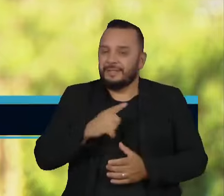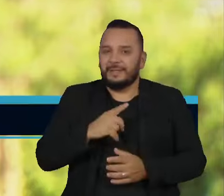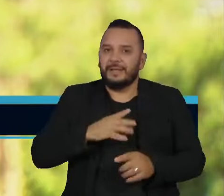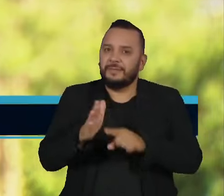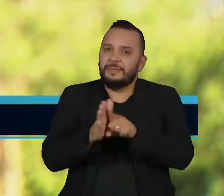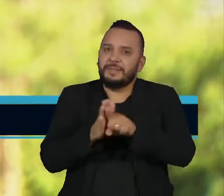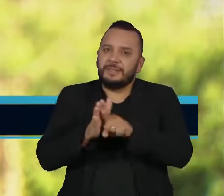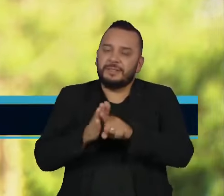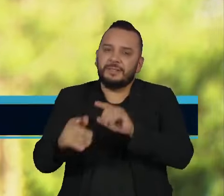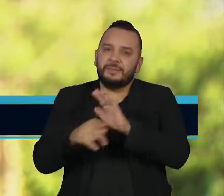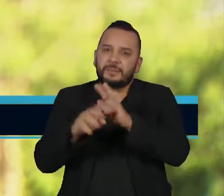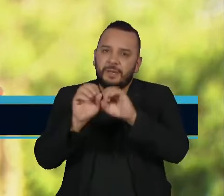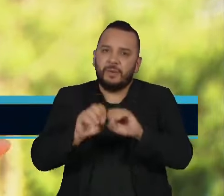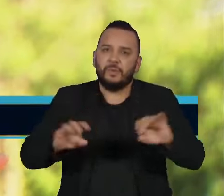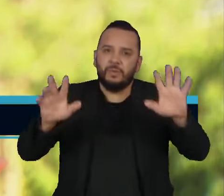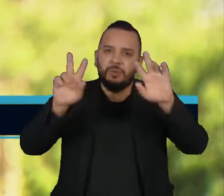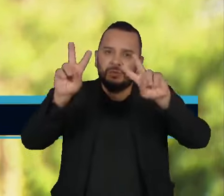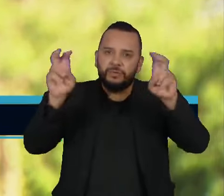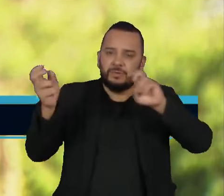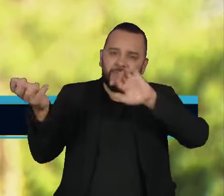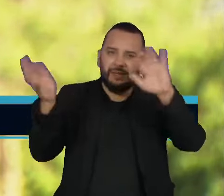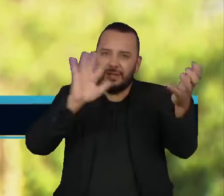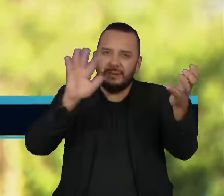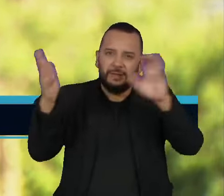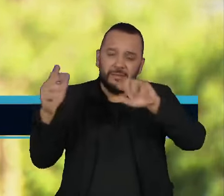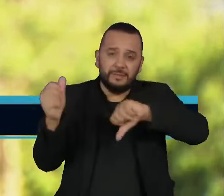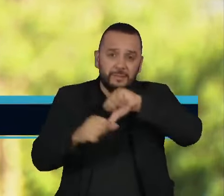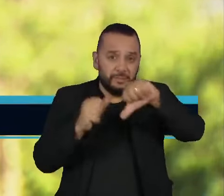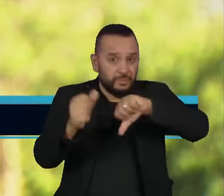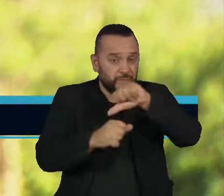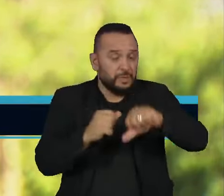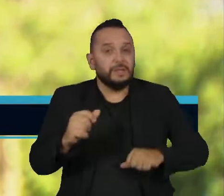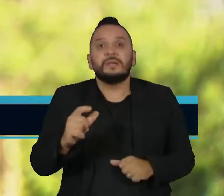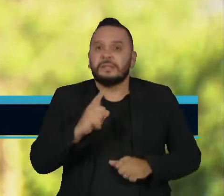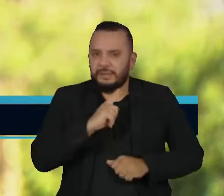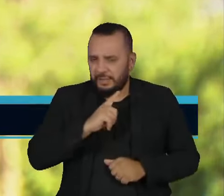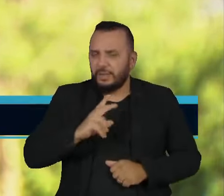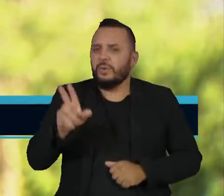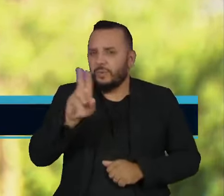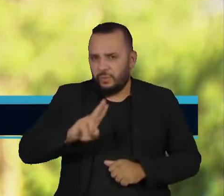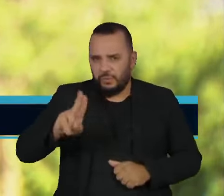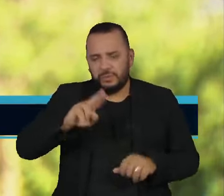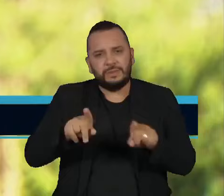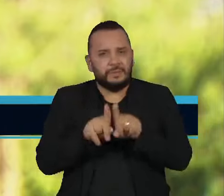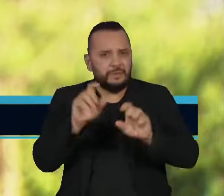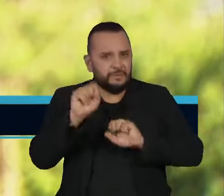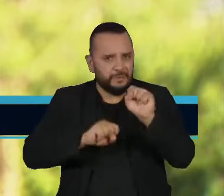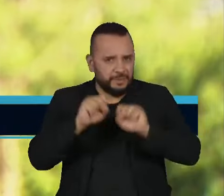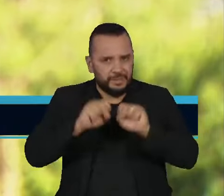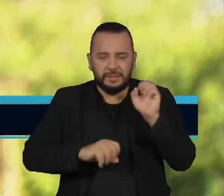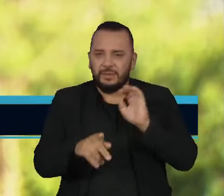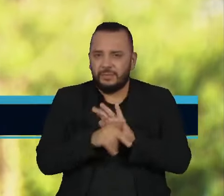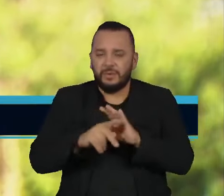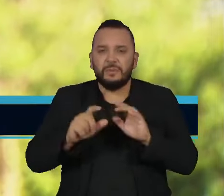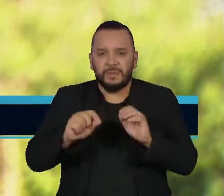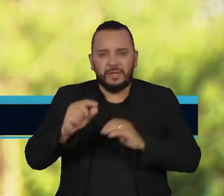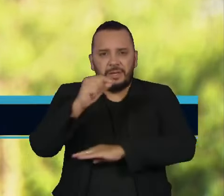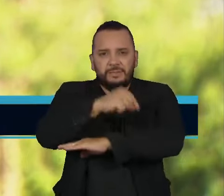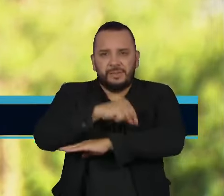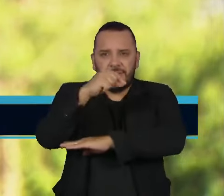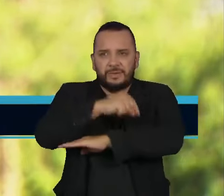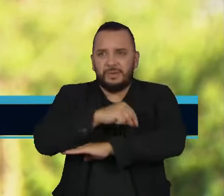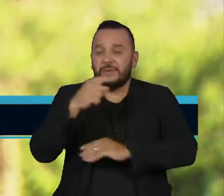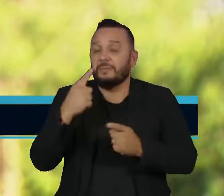no clima afirma que o aumento do uso e da produção de combustíveis fósseis pode levar ao agravamento da crise